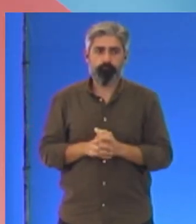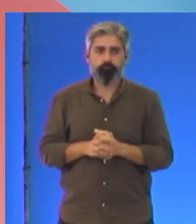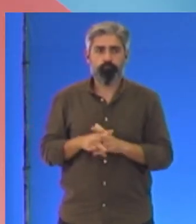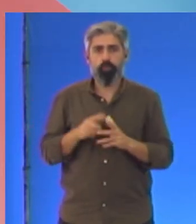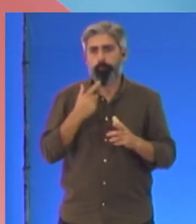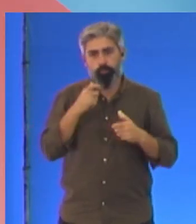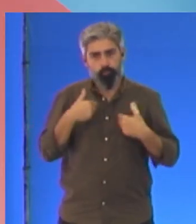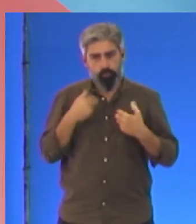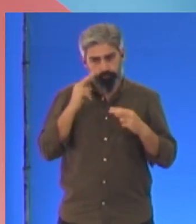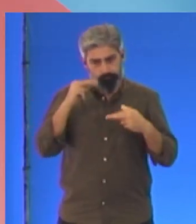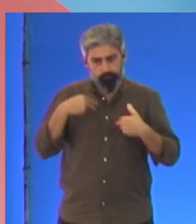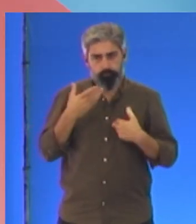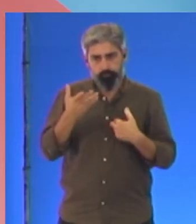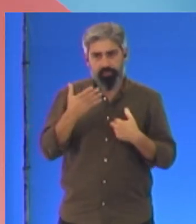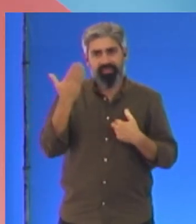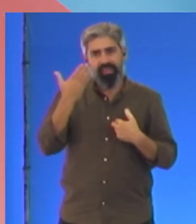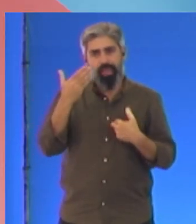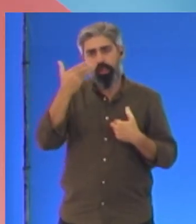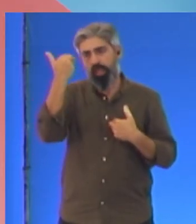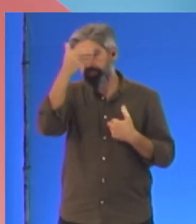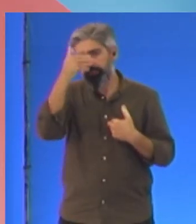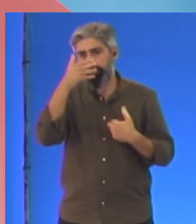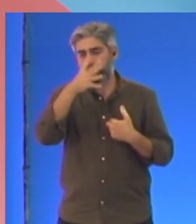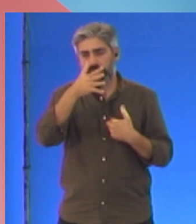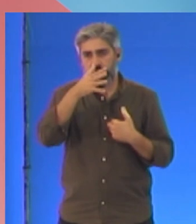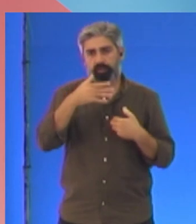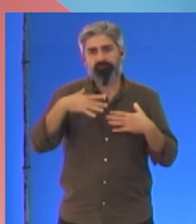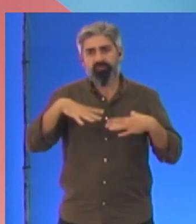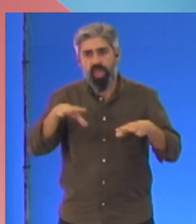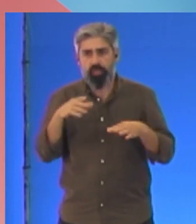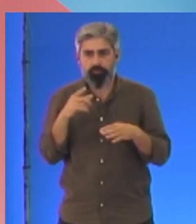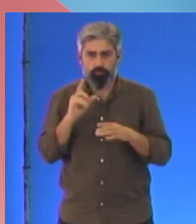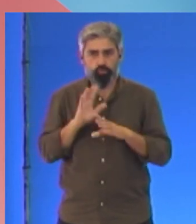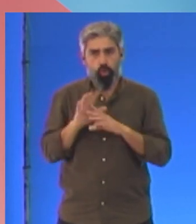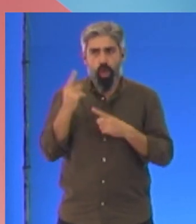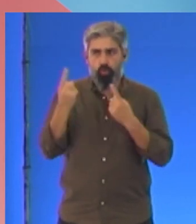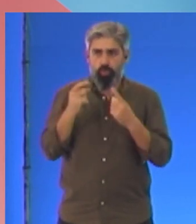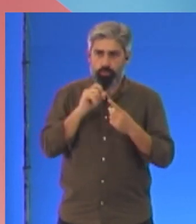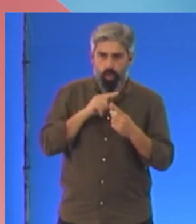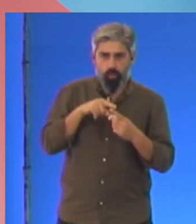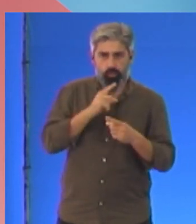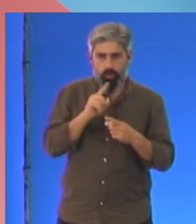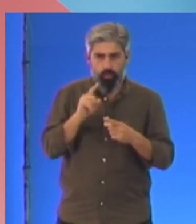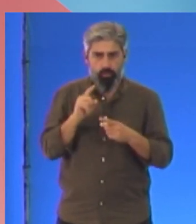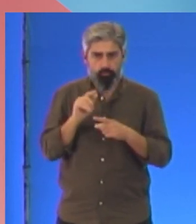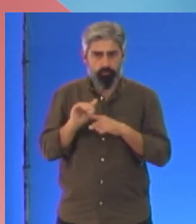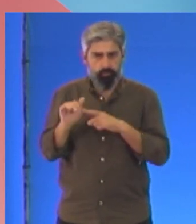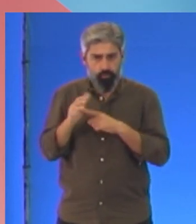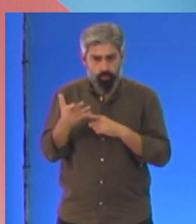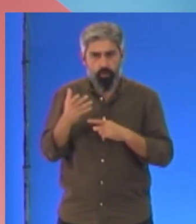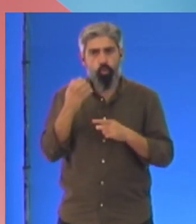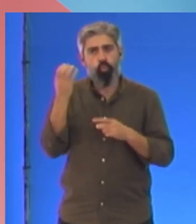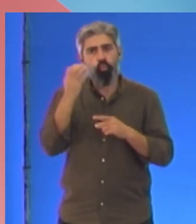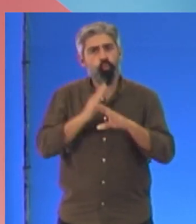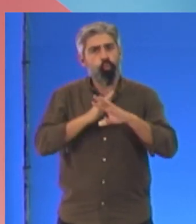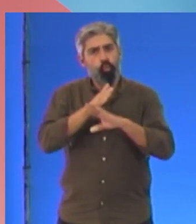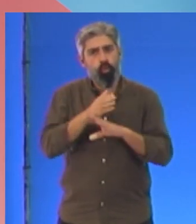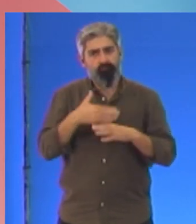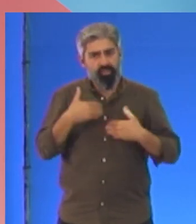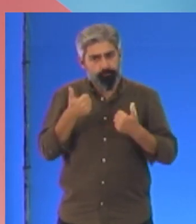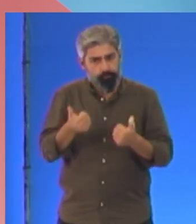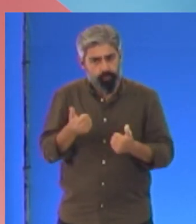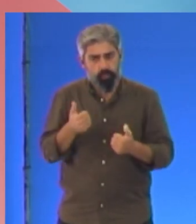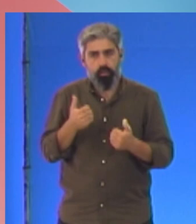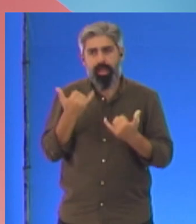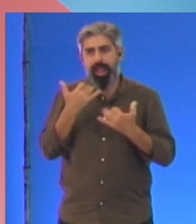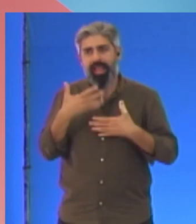Perguntem-se se o direito ao lazer e a férias devia ser um privilégio. Perguntem-se se acesso à cultura não vos faz bem, se a alegria não devia expulsar